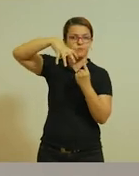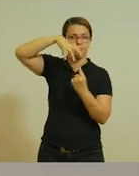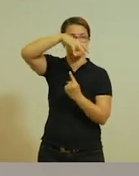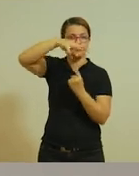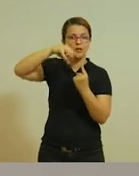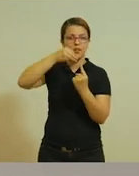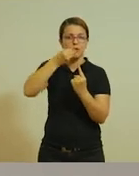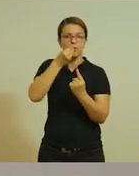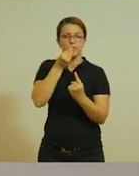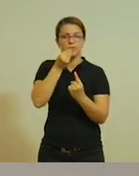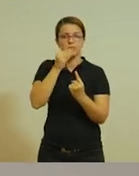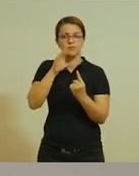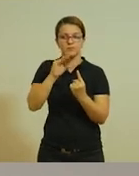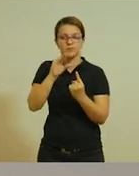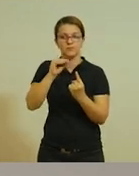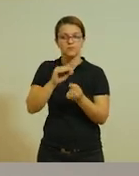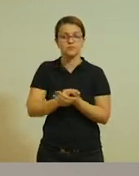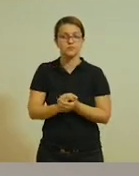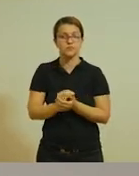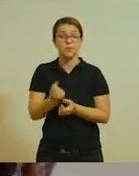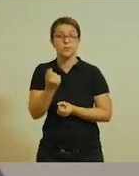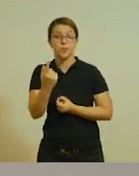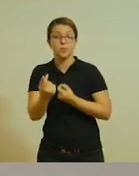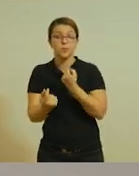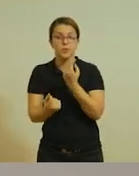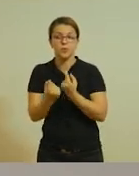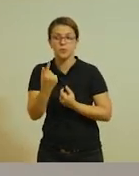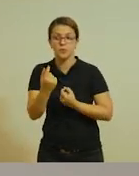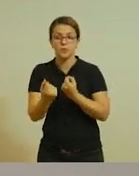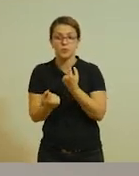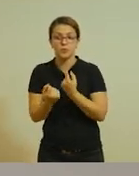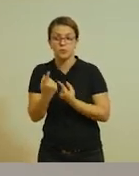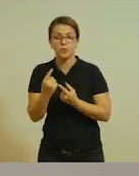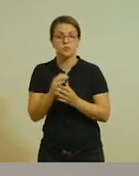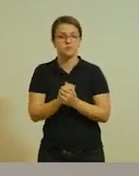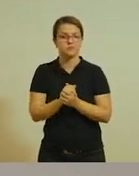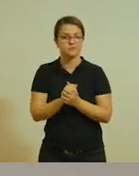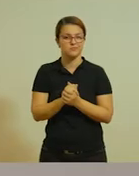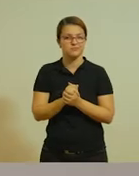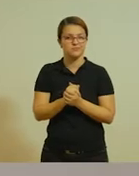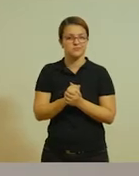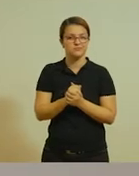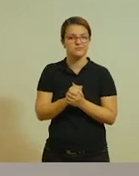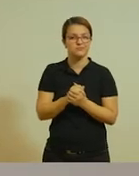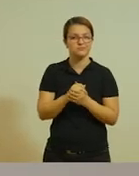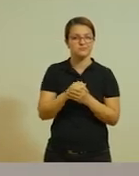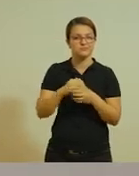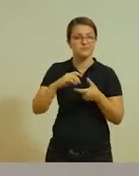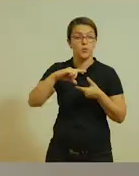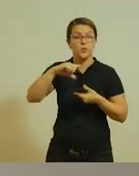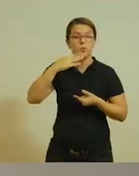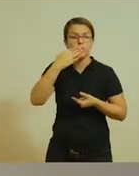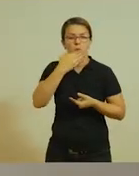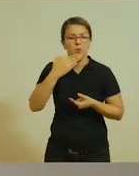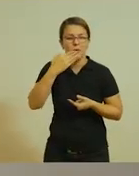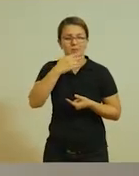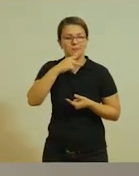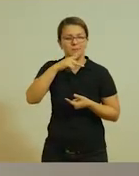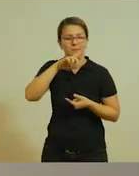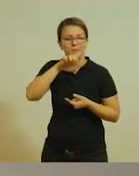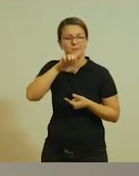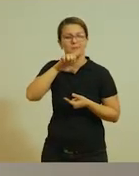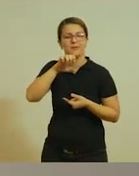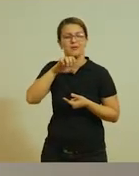Popcorn, pipoca, Peanuts Brittle, ou pé de moleque. Aqui,